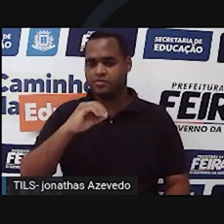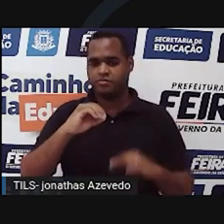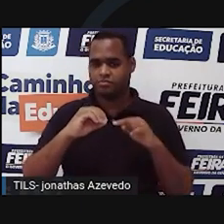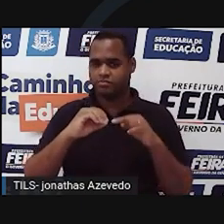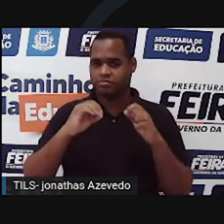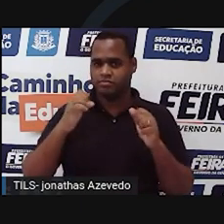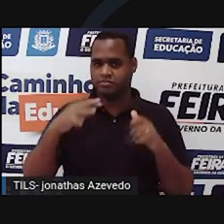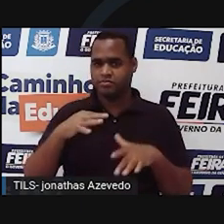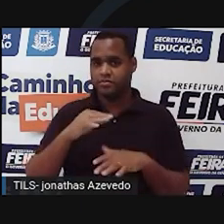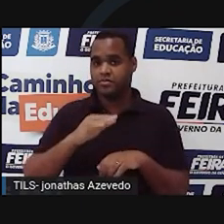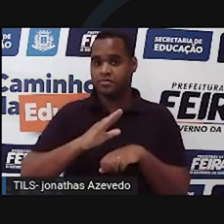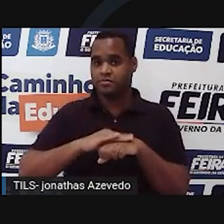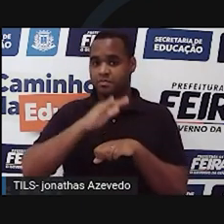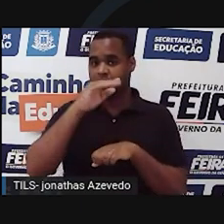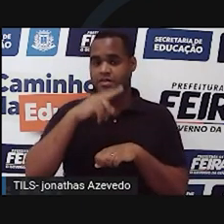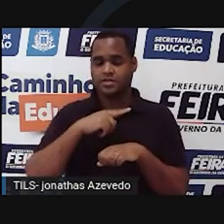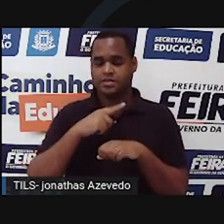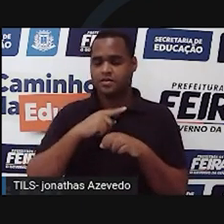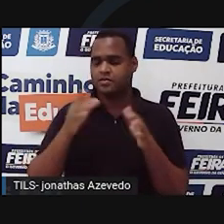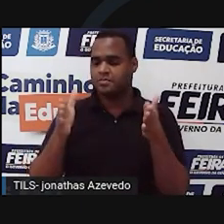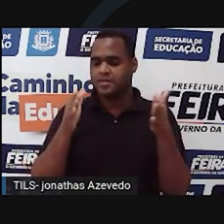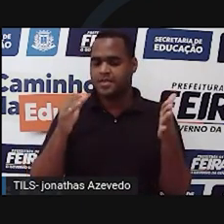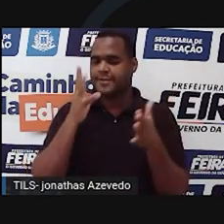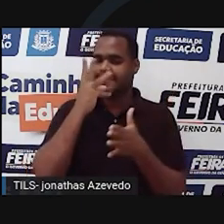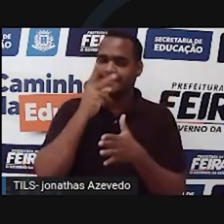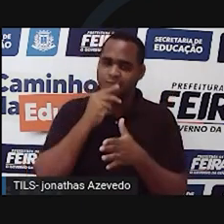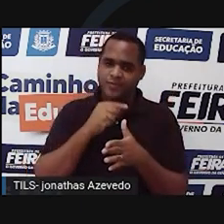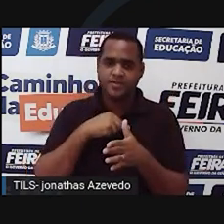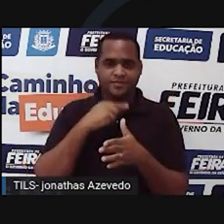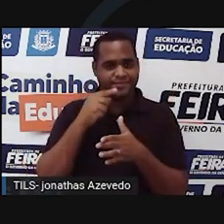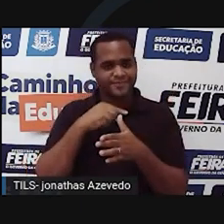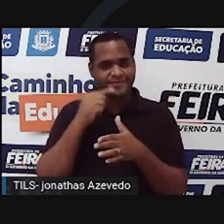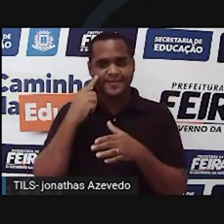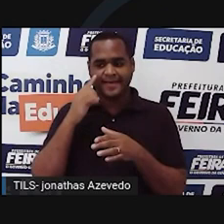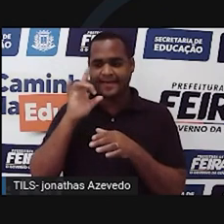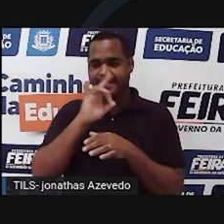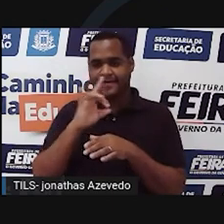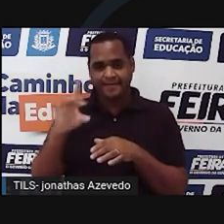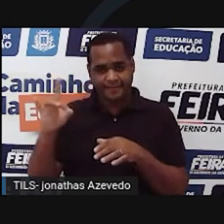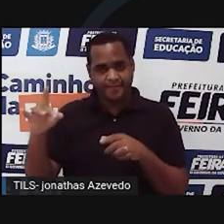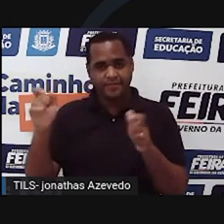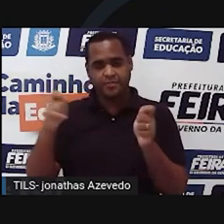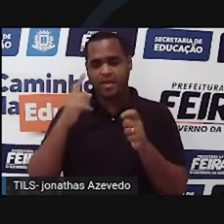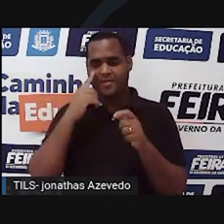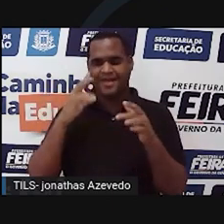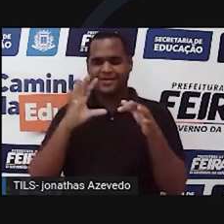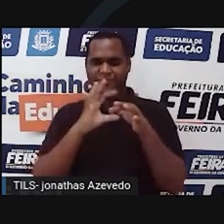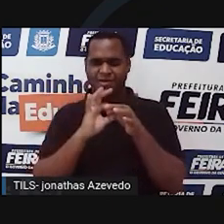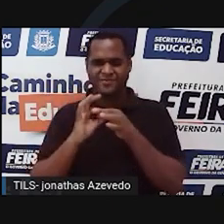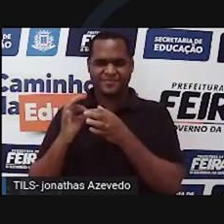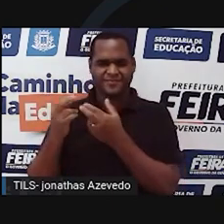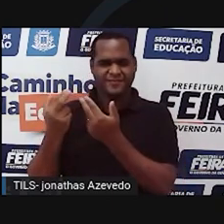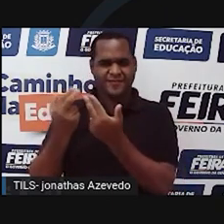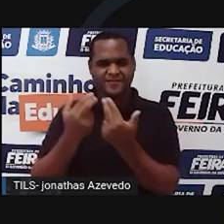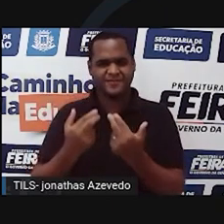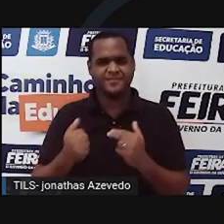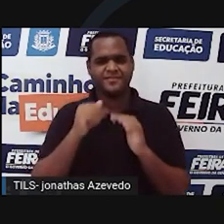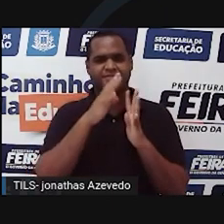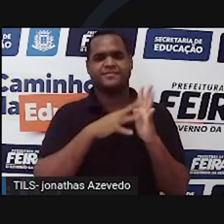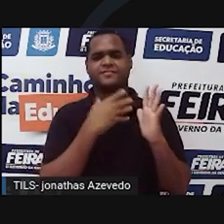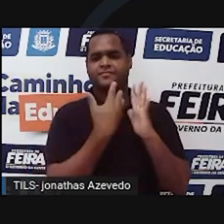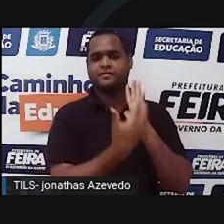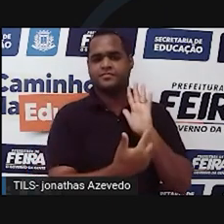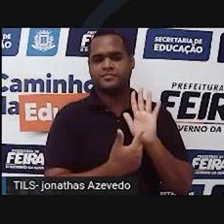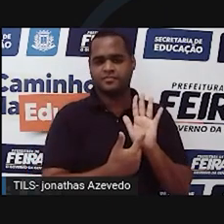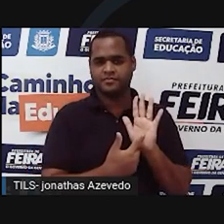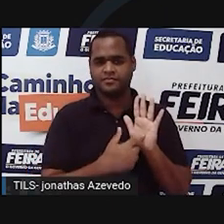mais do que isso, o tempo que ele demora para cruzar cada uma delas não é uniforme. Então, tem aqui uma tabelinha com as